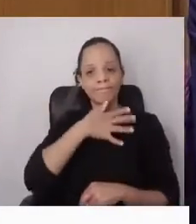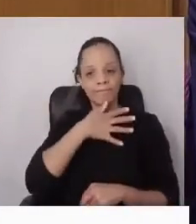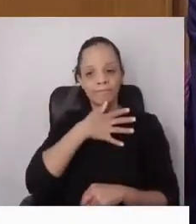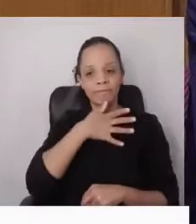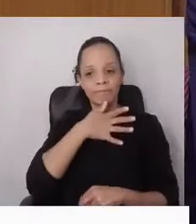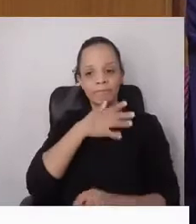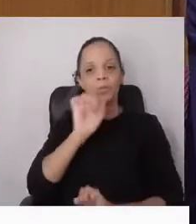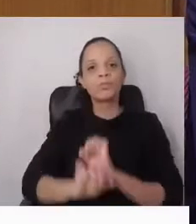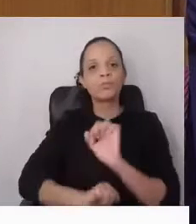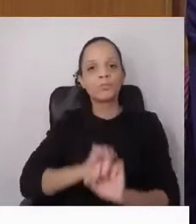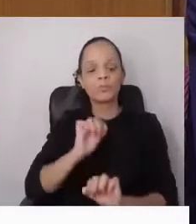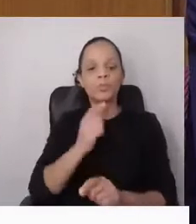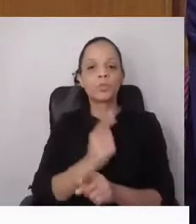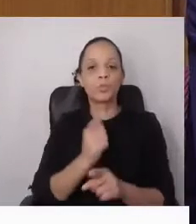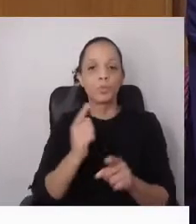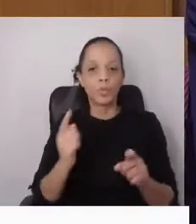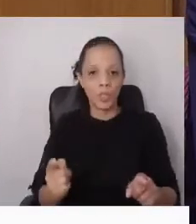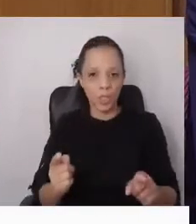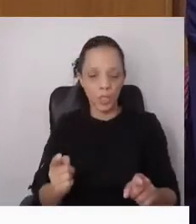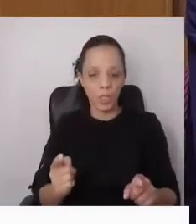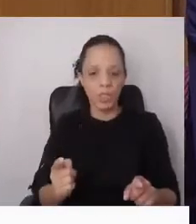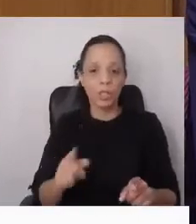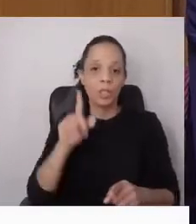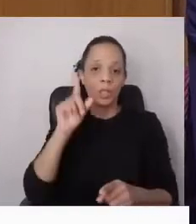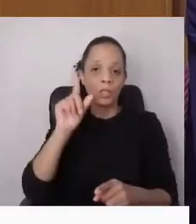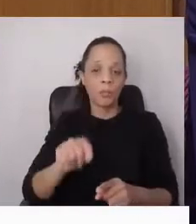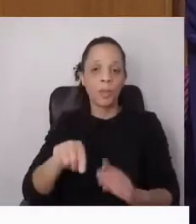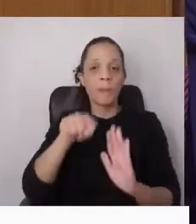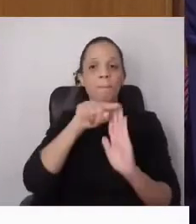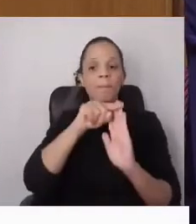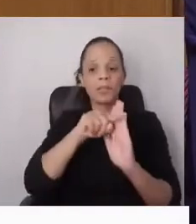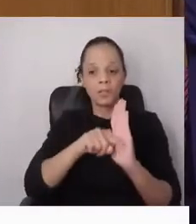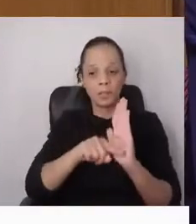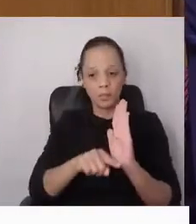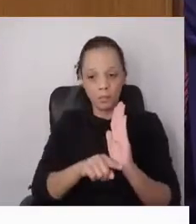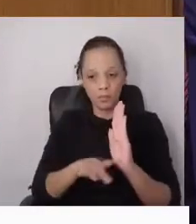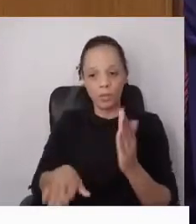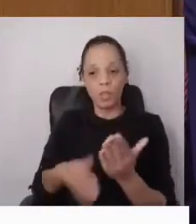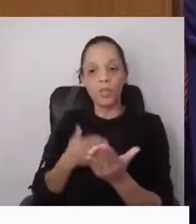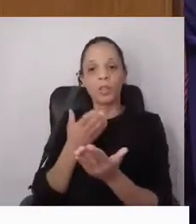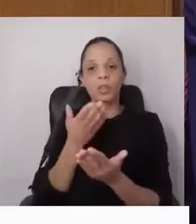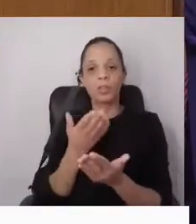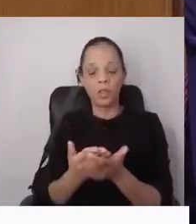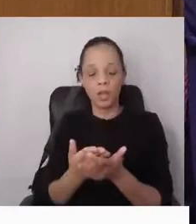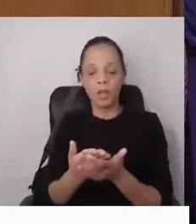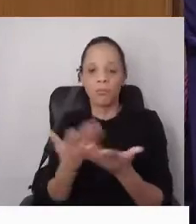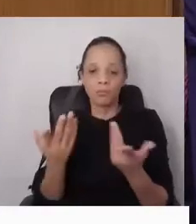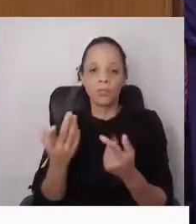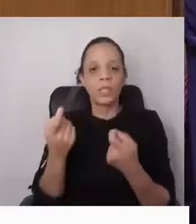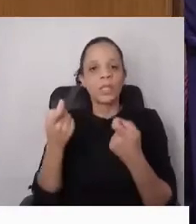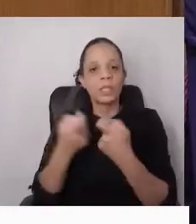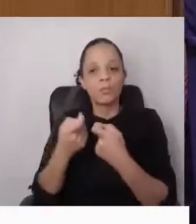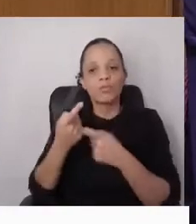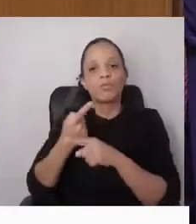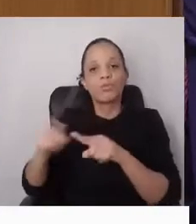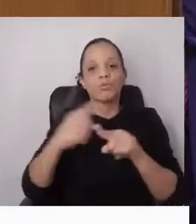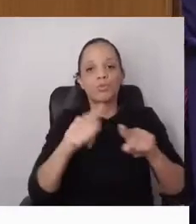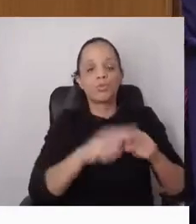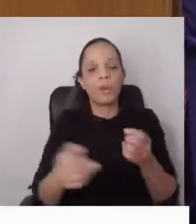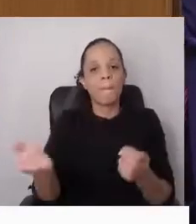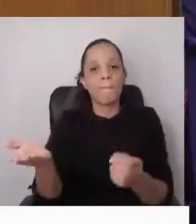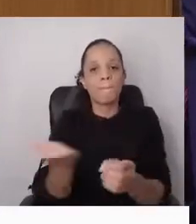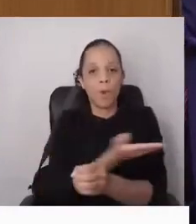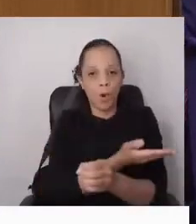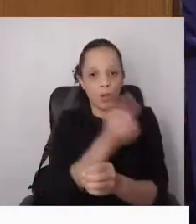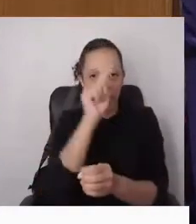causas e dos princípios que levam aos diversos tipos de poda que são feitos no Conselho de